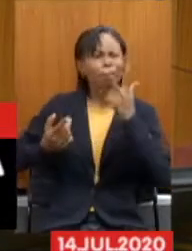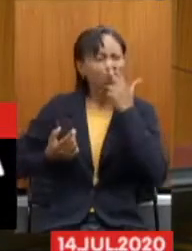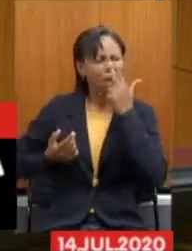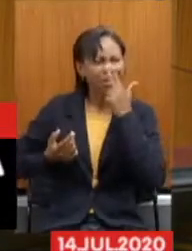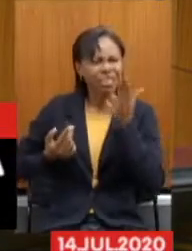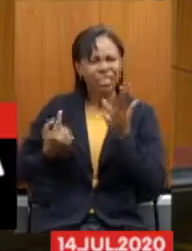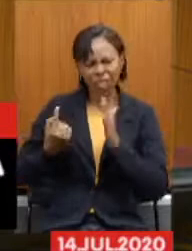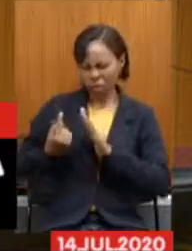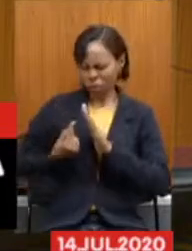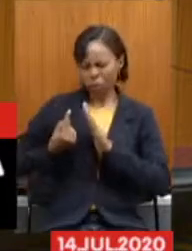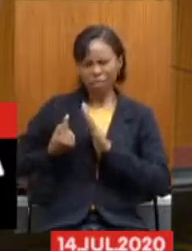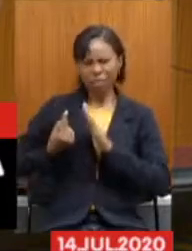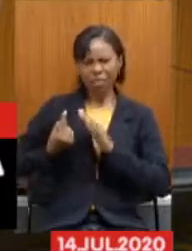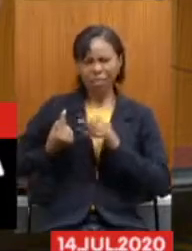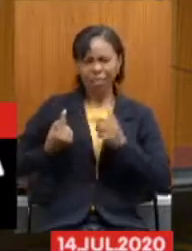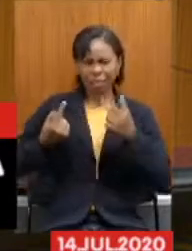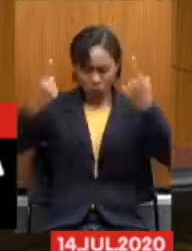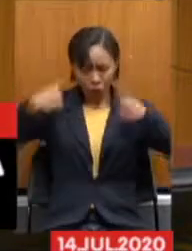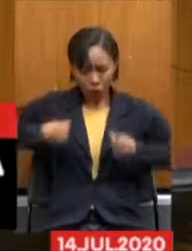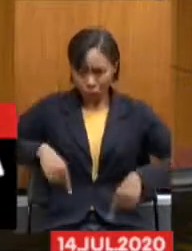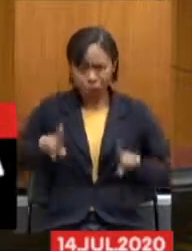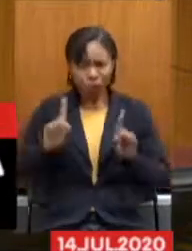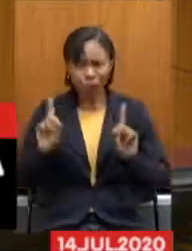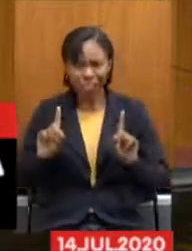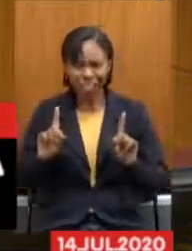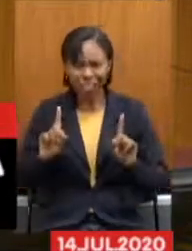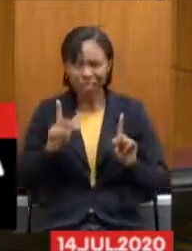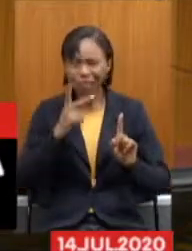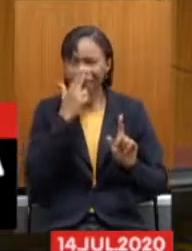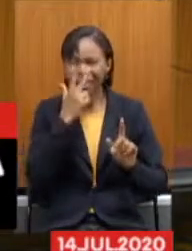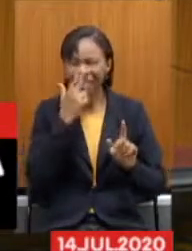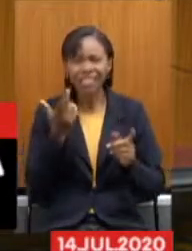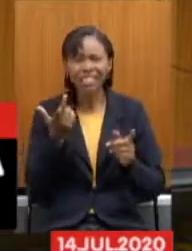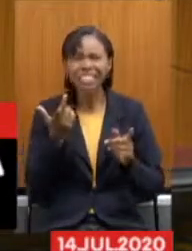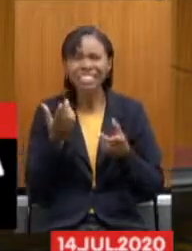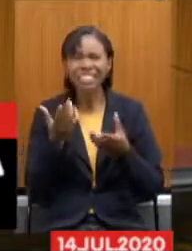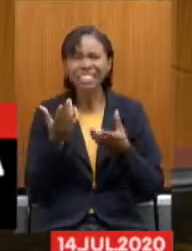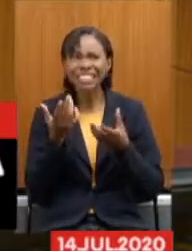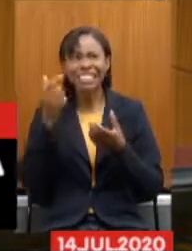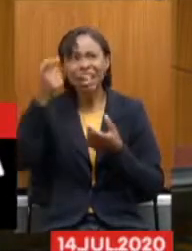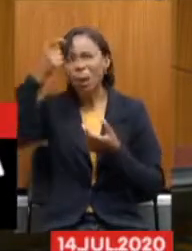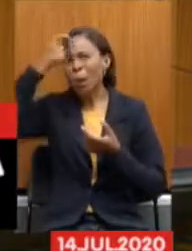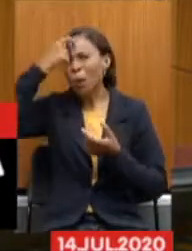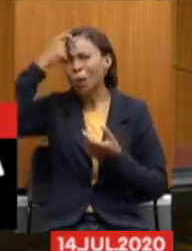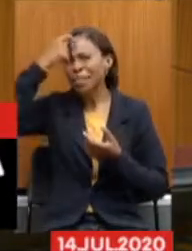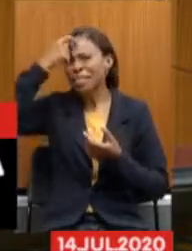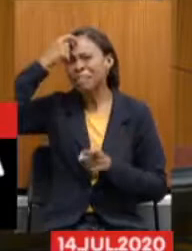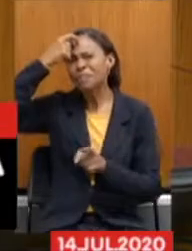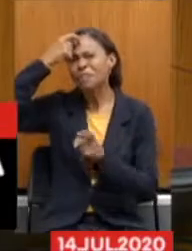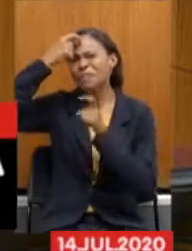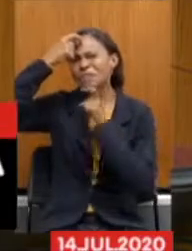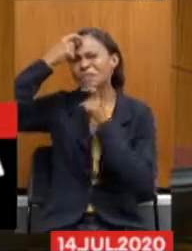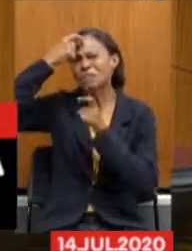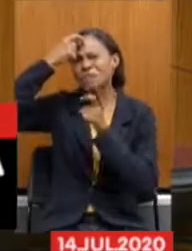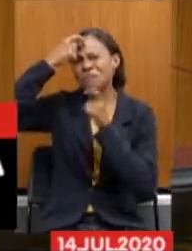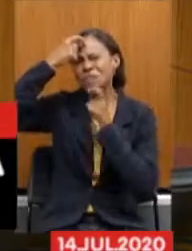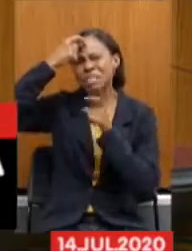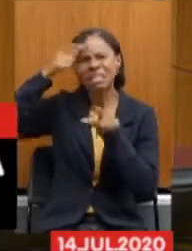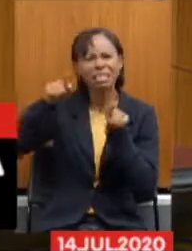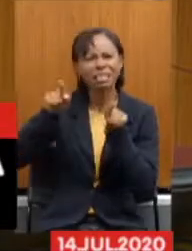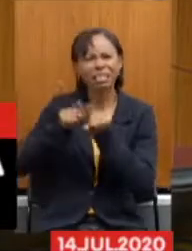Parece que as pessoas estão entendendo que eles também têm que se isolar enquanto consciência, enquanto responsabilidade.